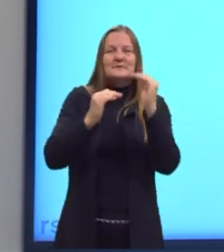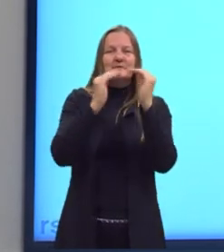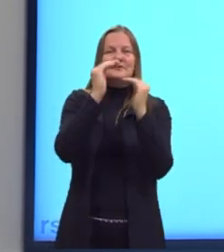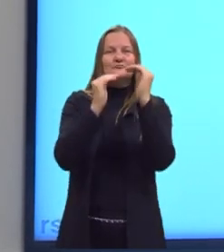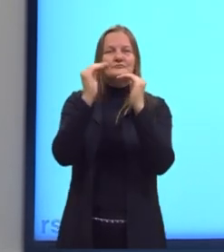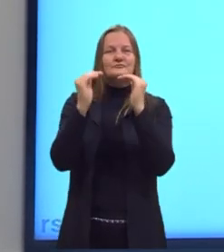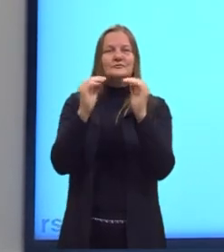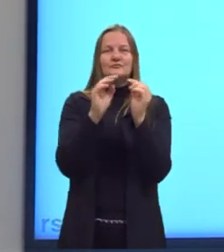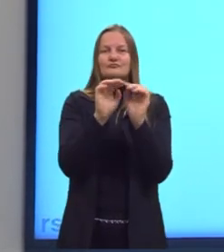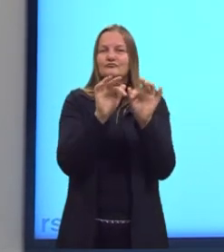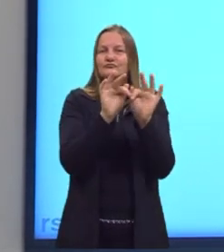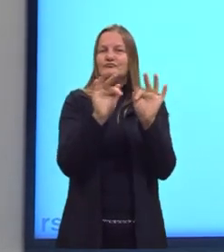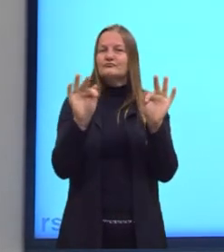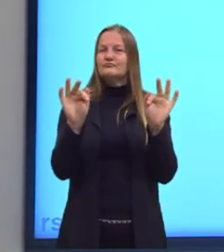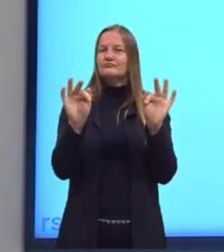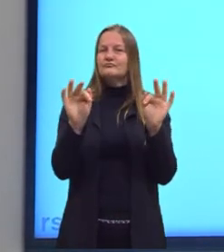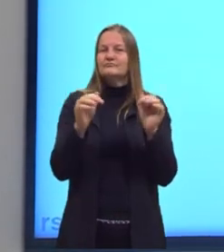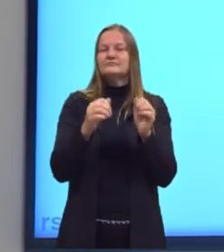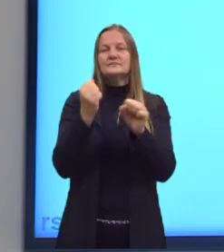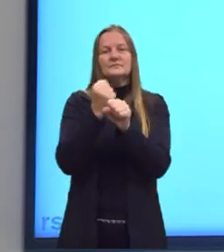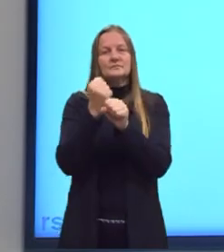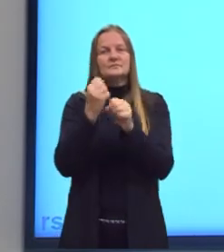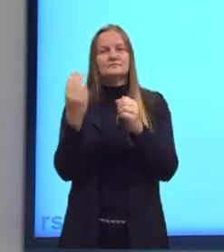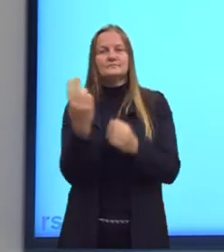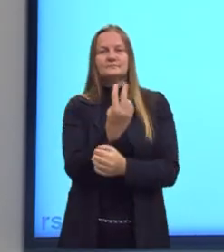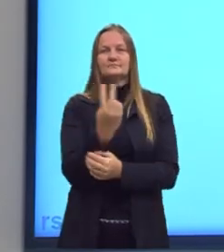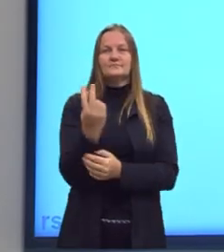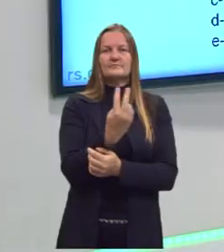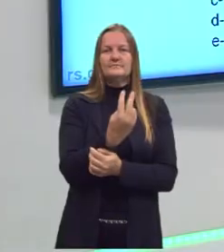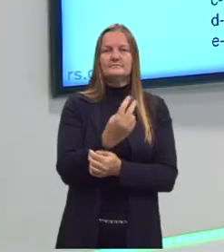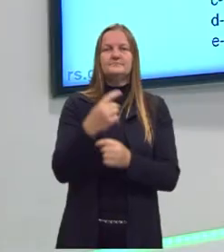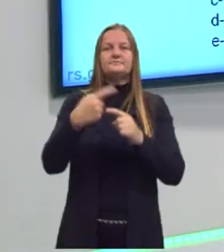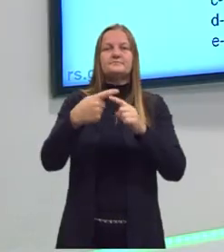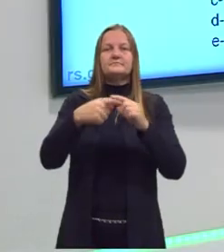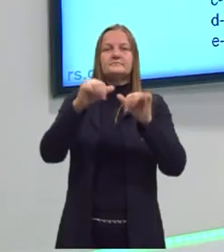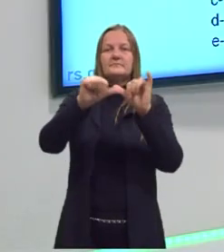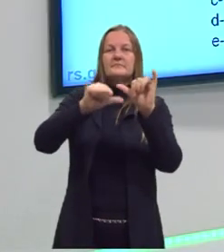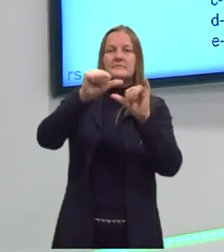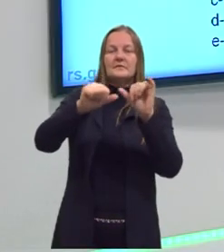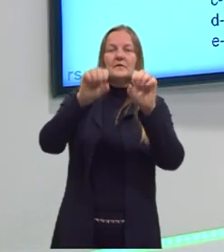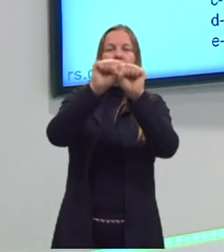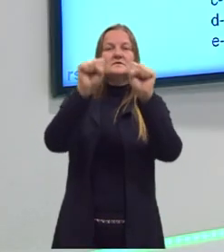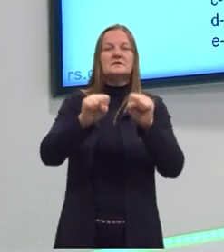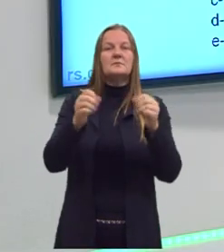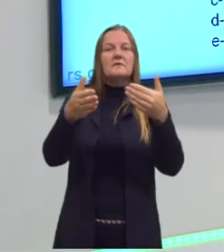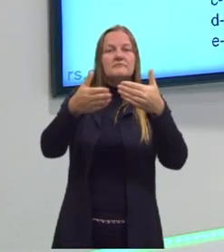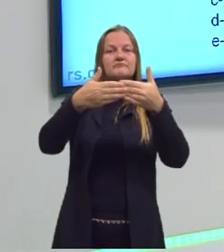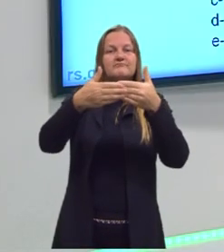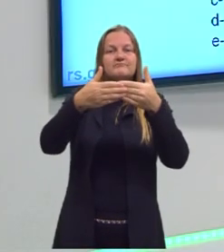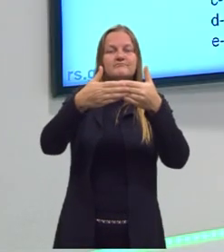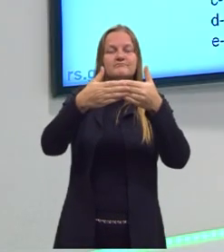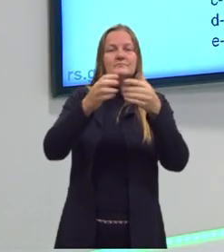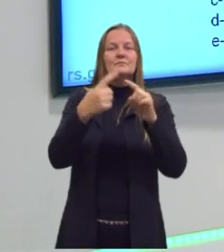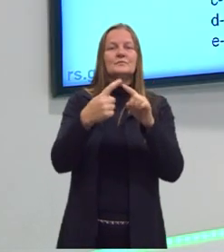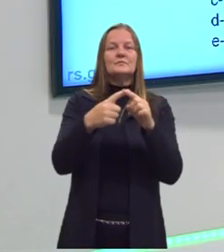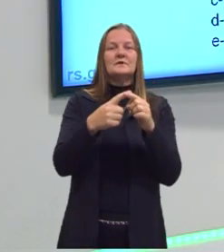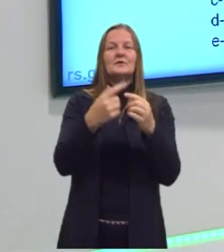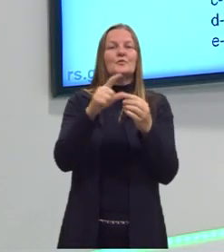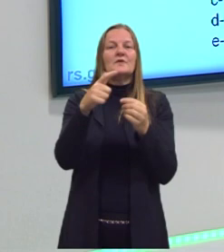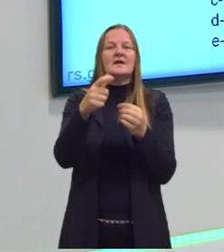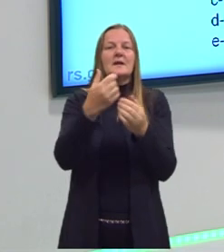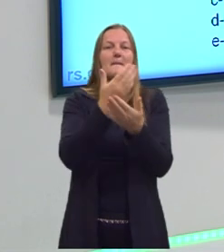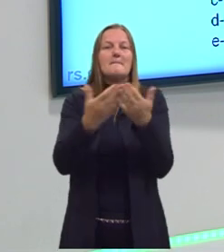que eles estejam no lado dos produtos. Porque a gente está falando de uma reação num sistema fechado. Não vou ter perda,